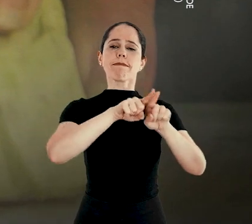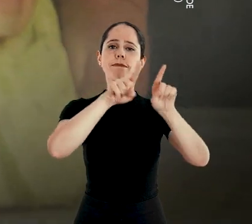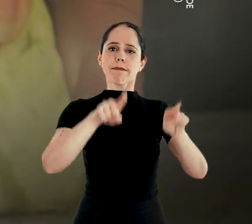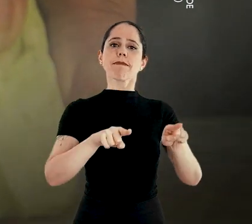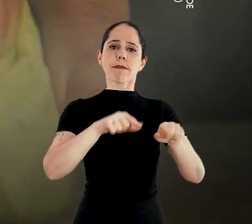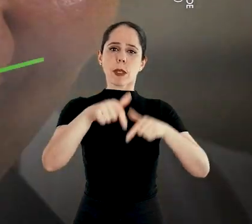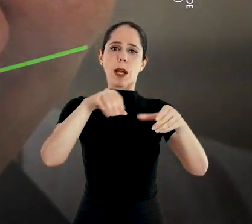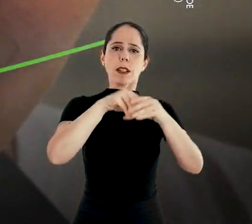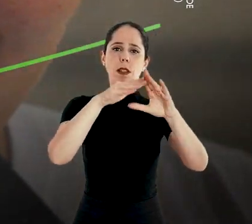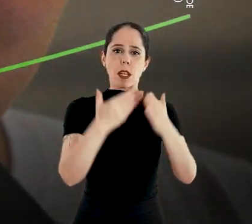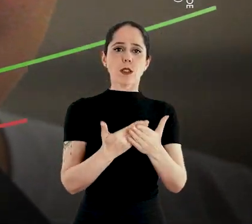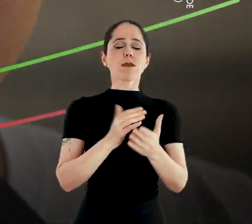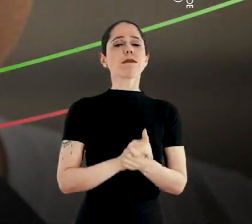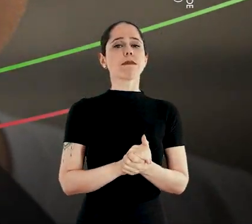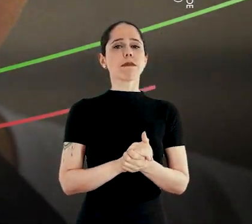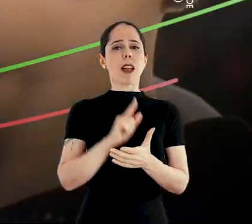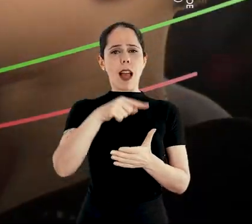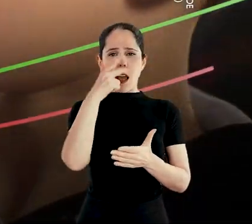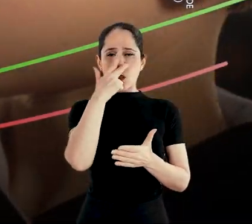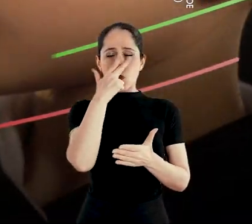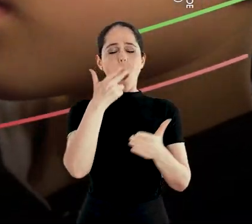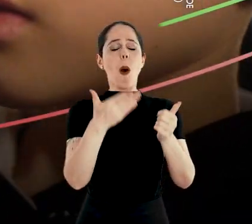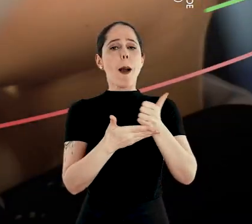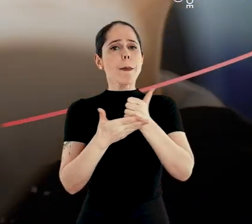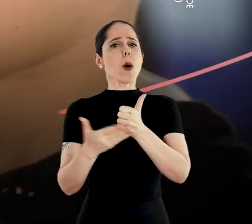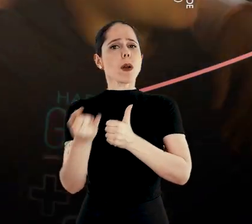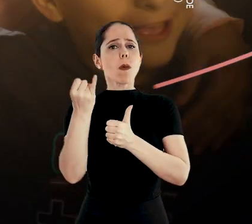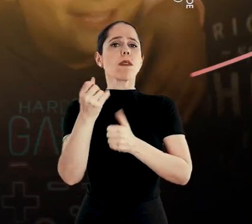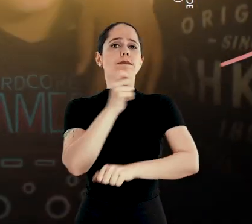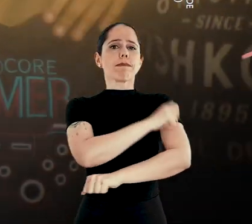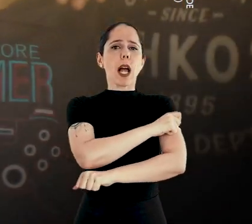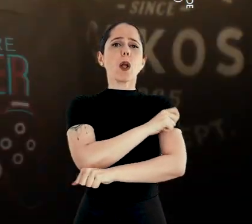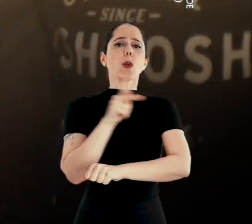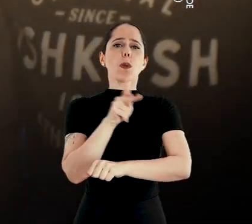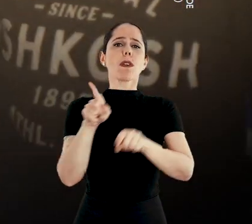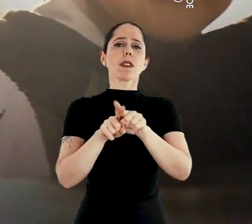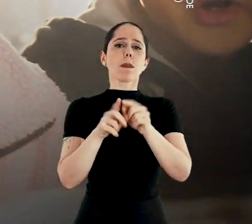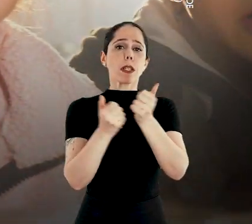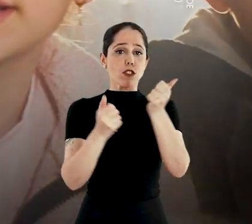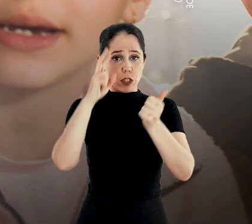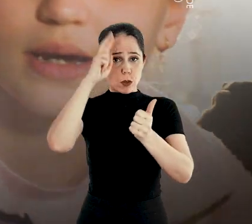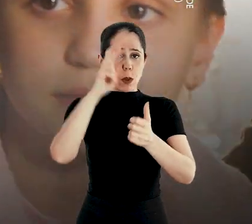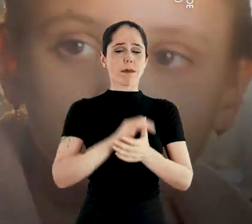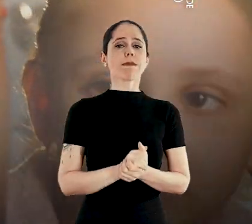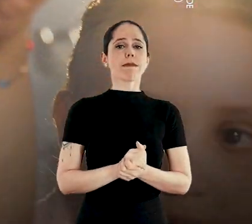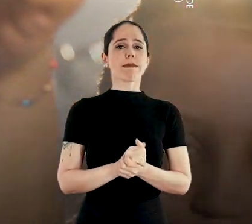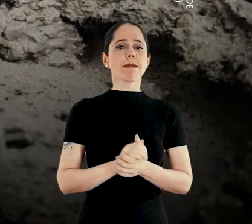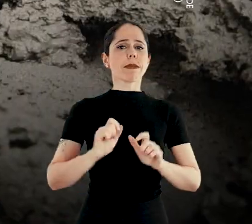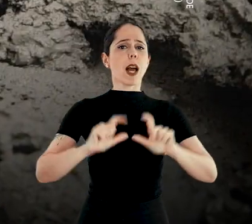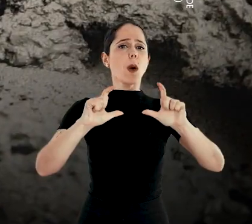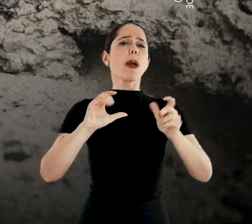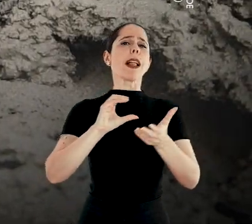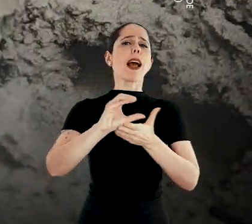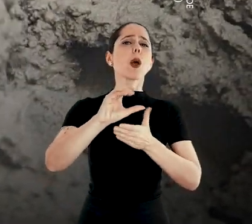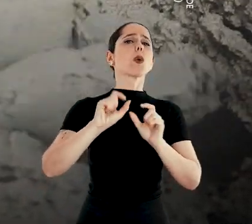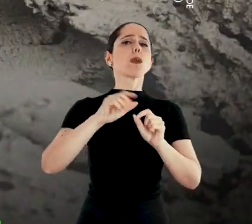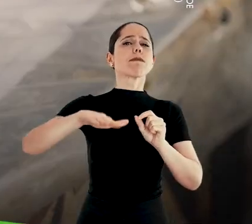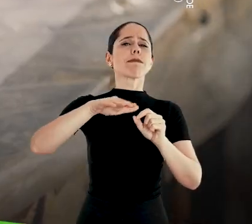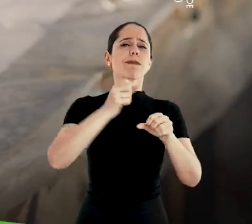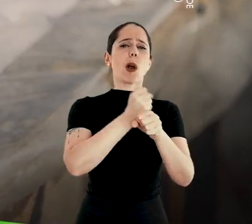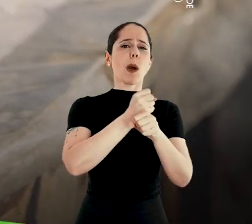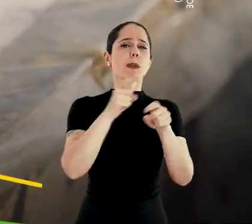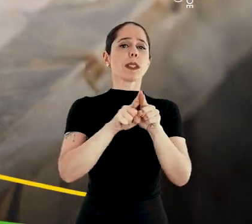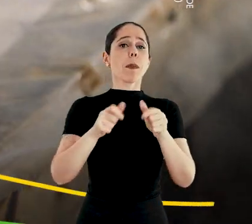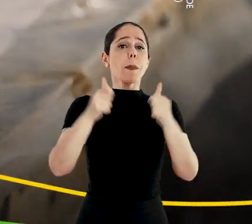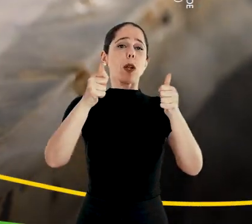mais os funcionários das escolas. Ponto de apoio importante para alunos, professores e diretores. Aumentar os